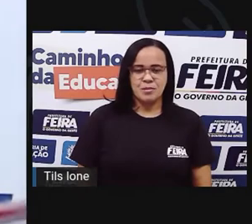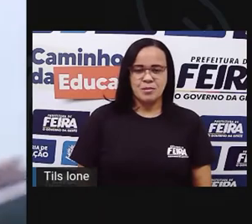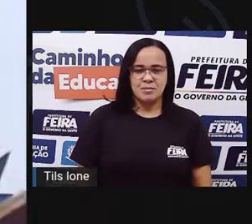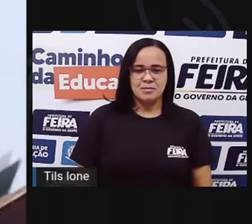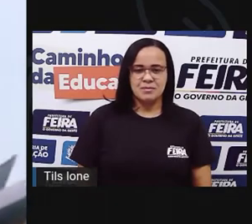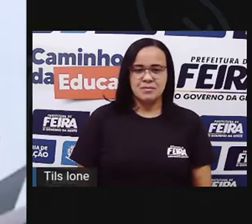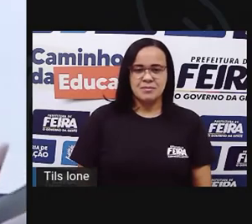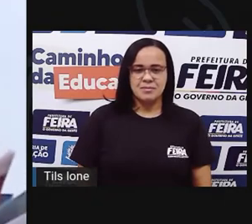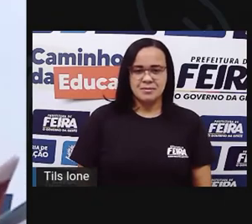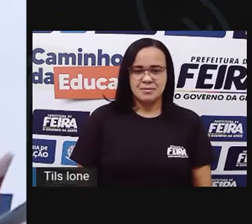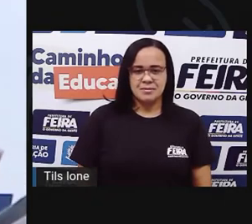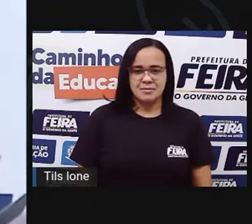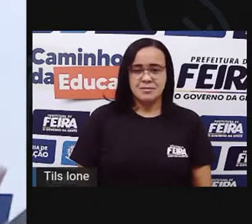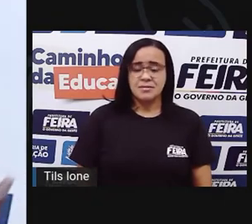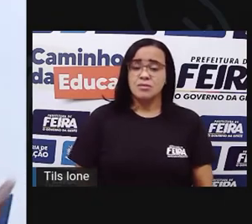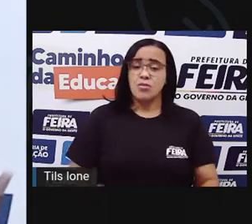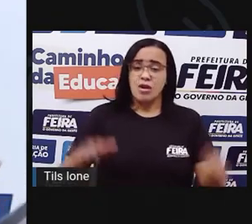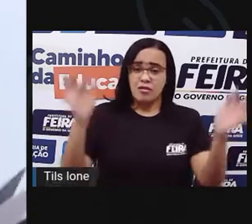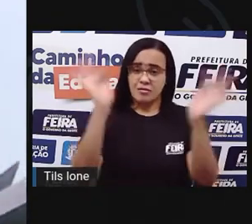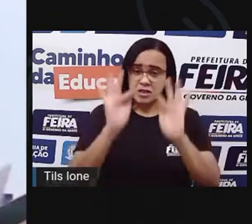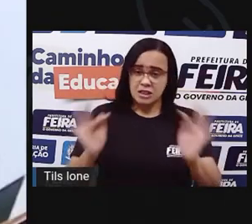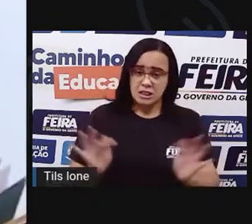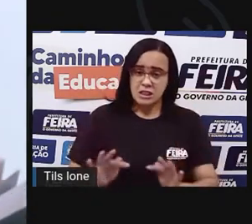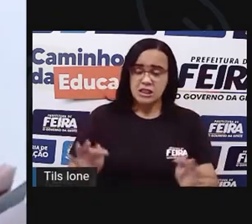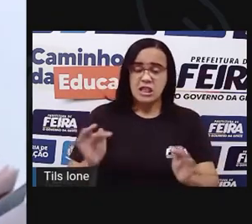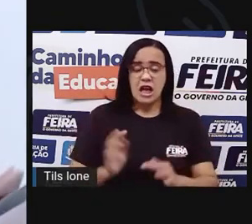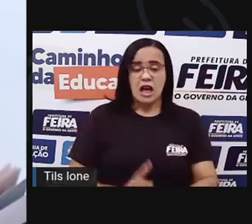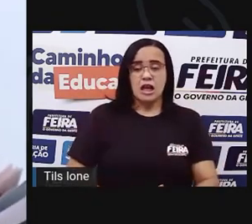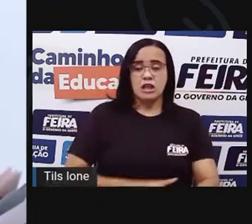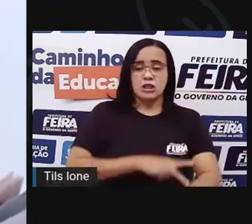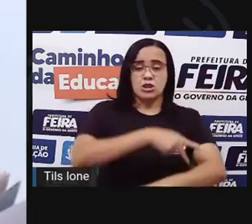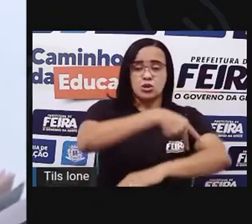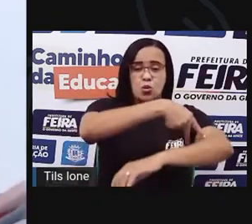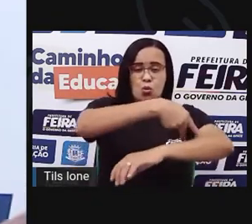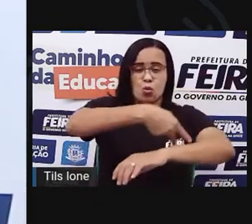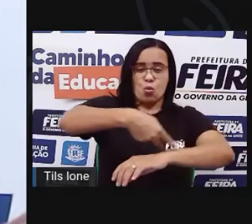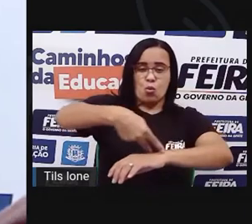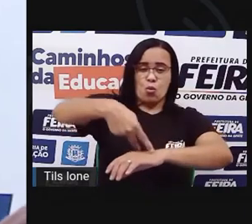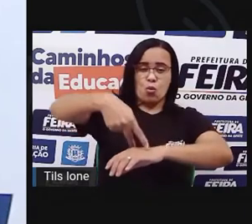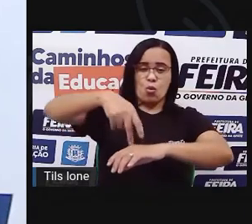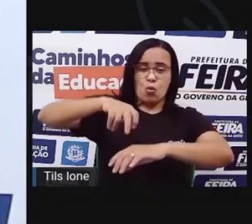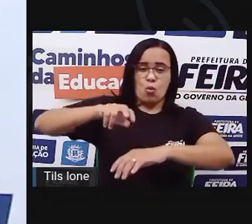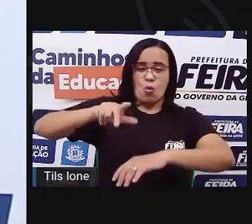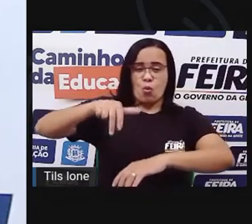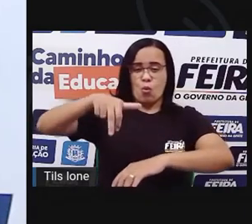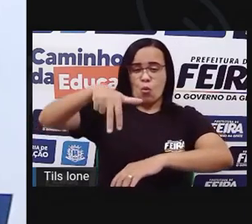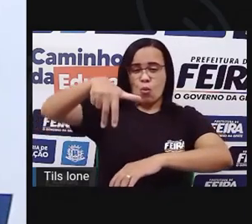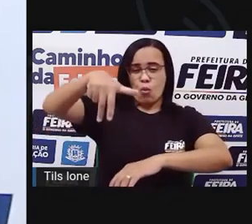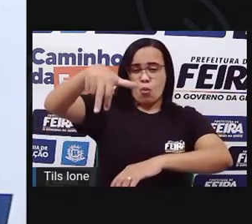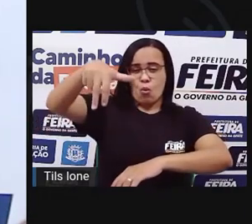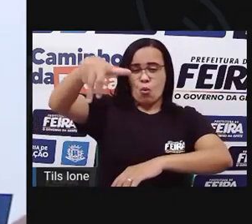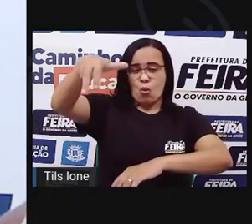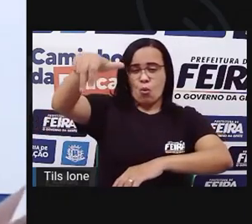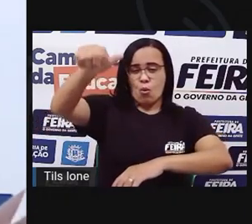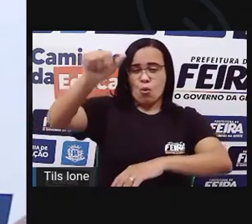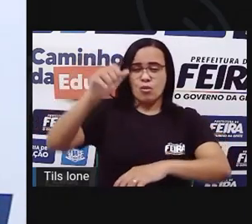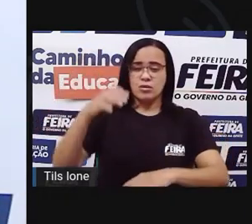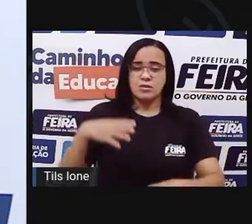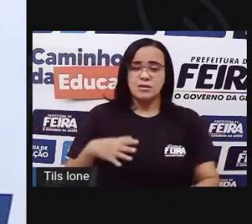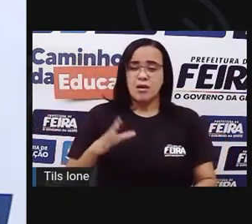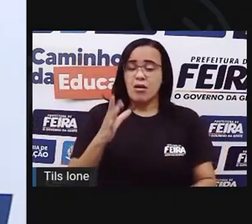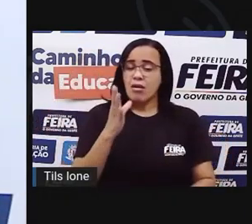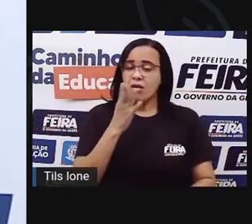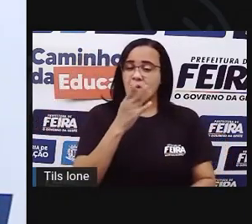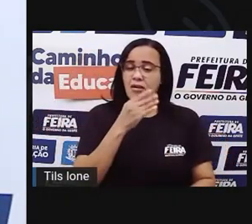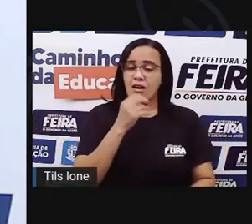Com a felicidade, eu subia a ladeira bem devagarzinho e via a paisagem bonita lá do